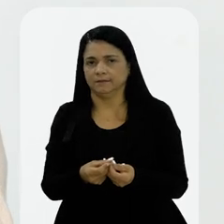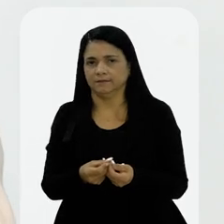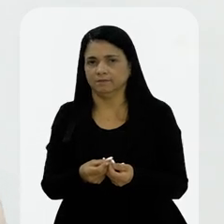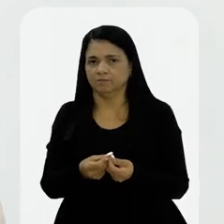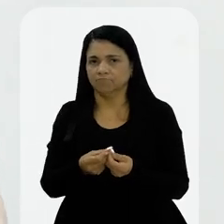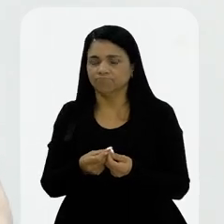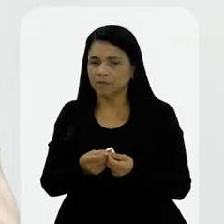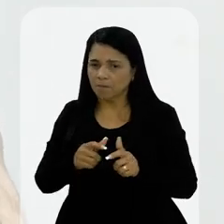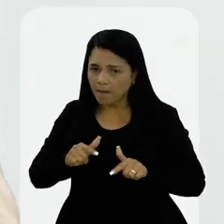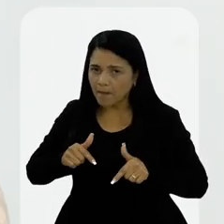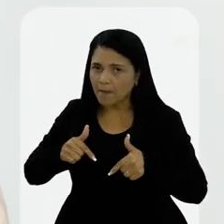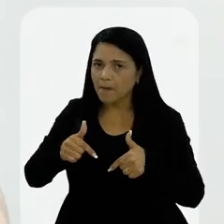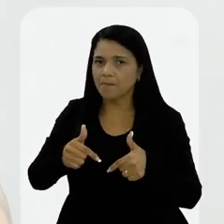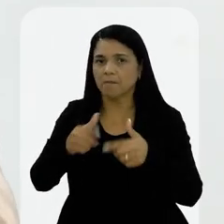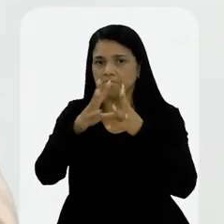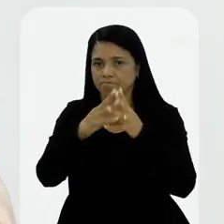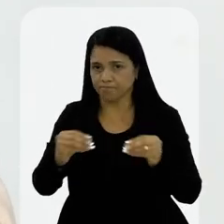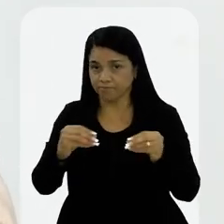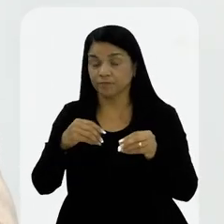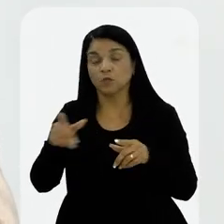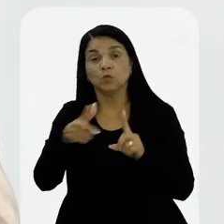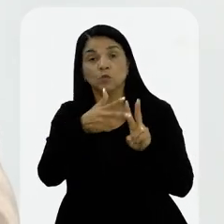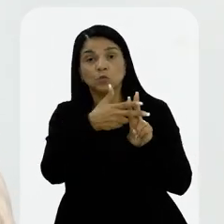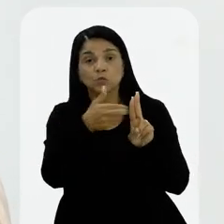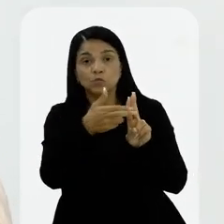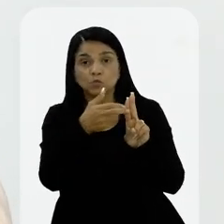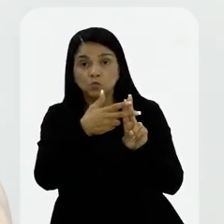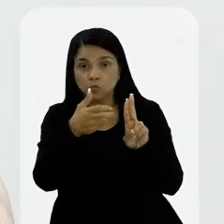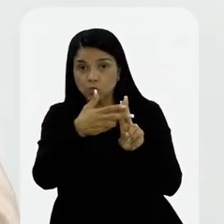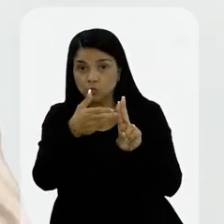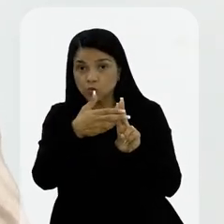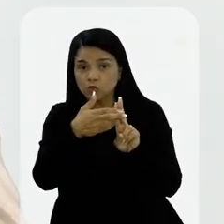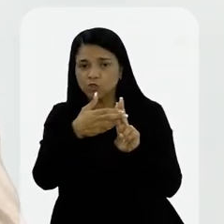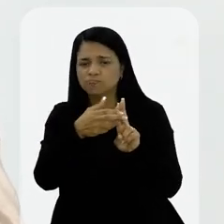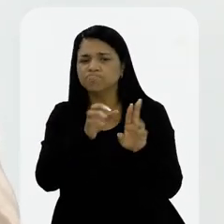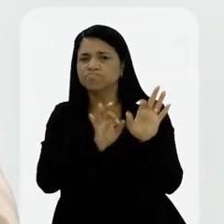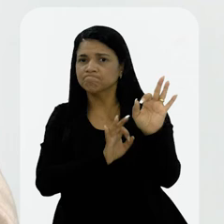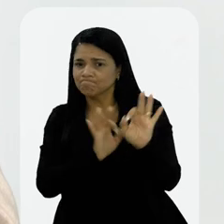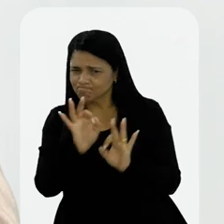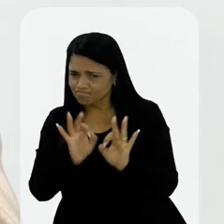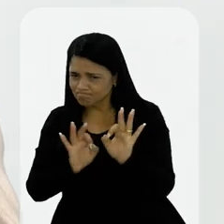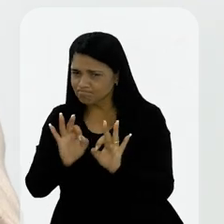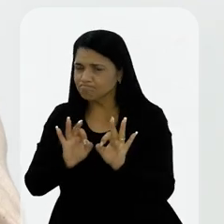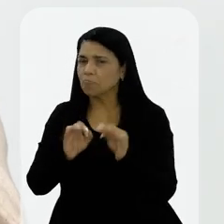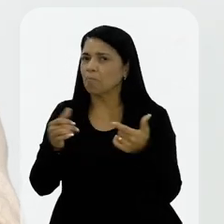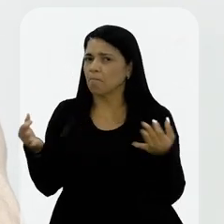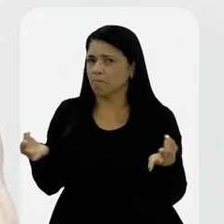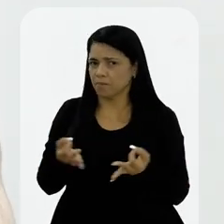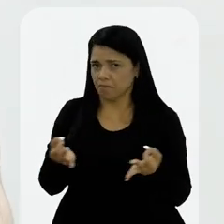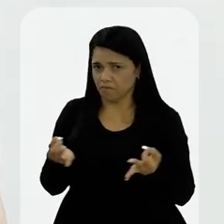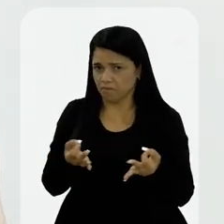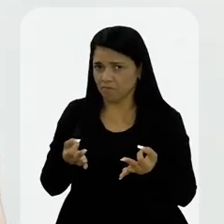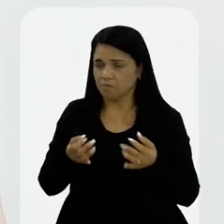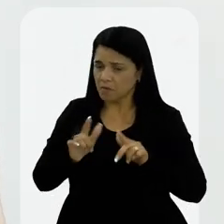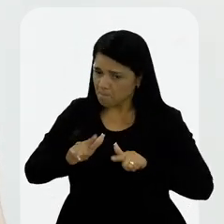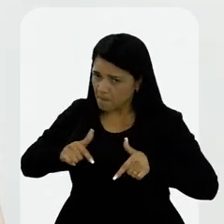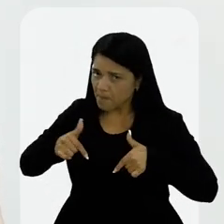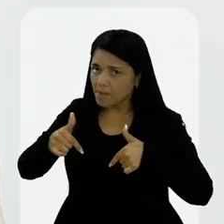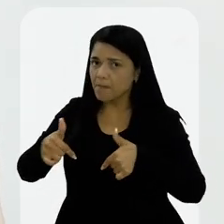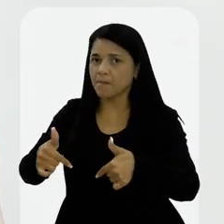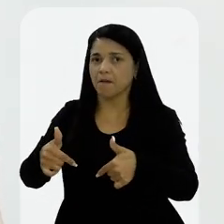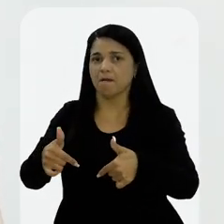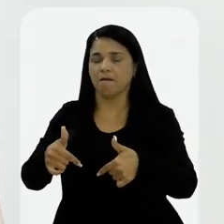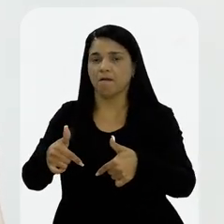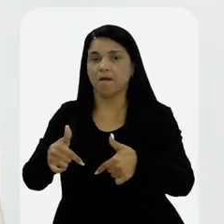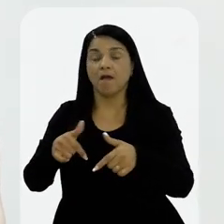faça um combate ativo. Nesse sentido, o SUS, ele vem muito bem preparado para esse